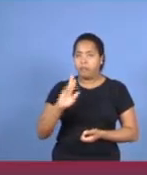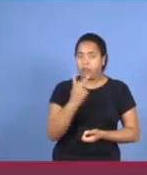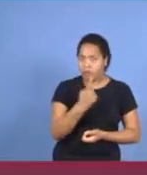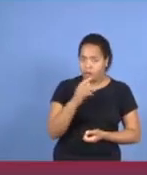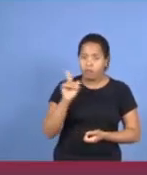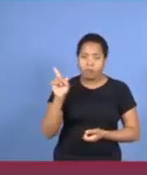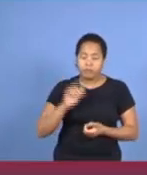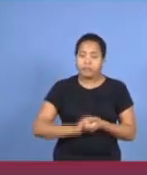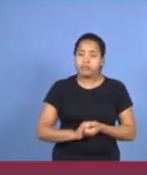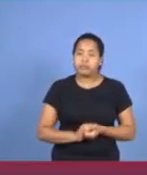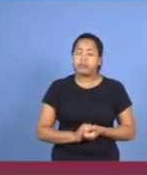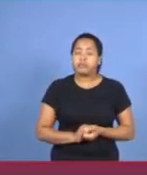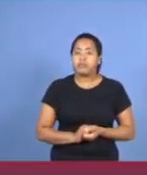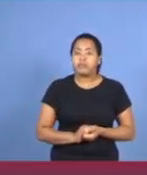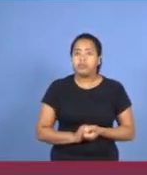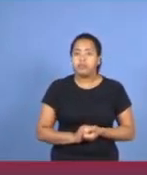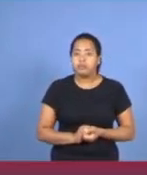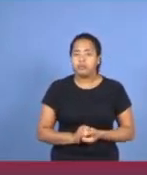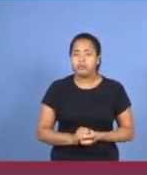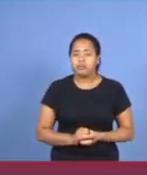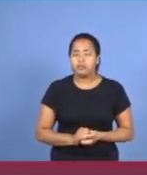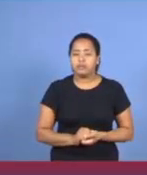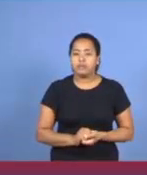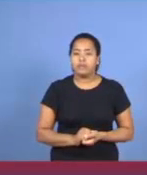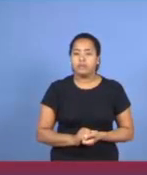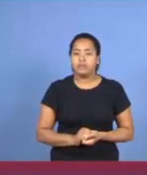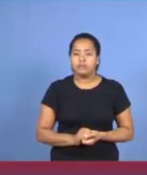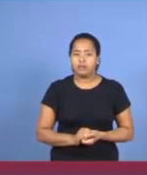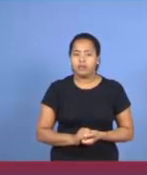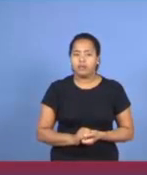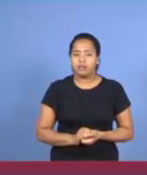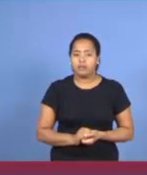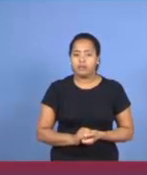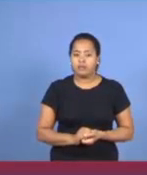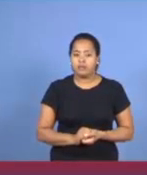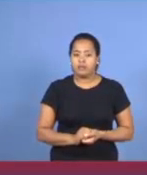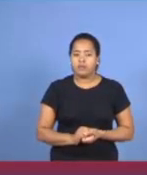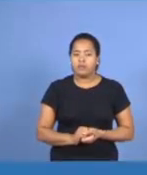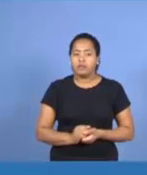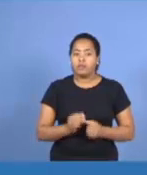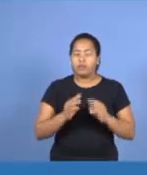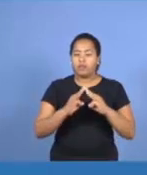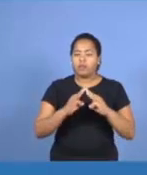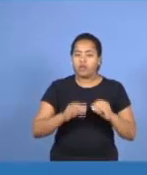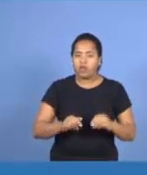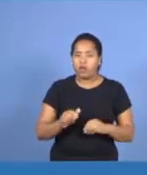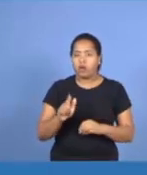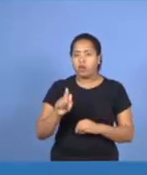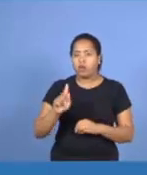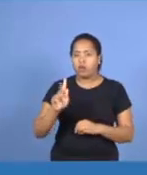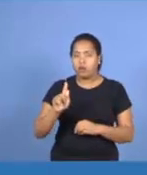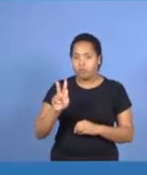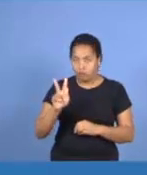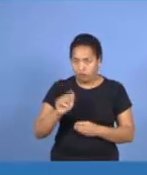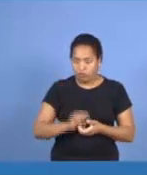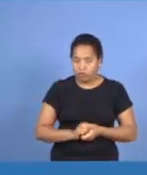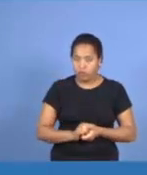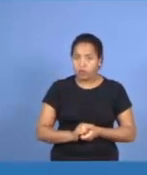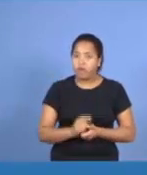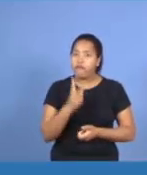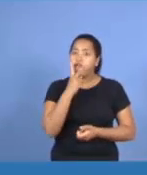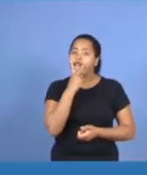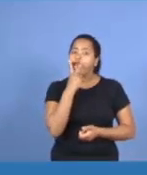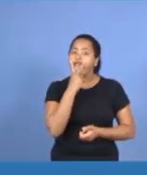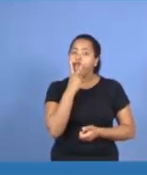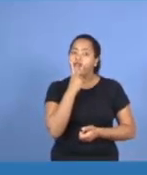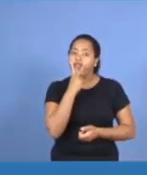Efigênia, e da igreja de Funcionários. Lá no Manaim, também de Governador Valadares, no estado de Minas Gerais. Em Vitória do